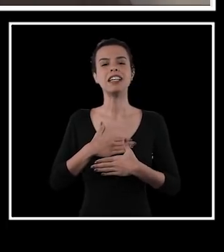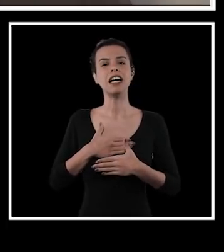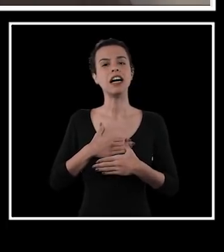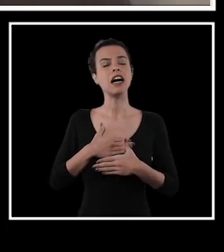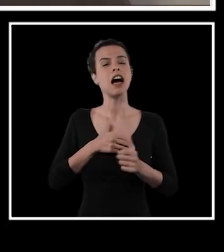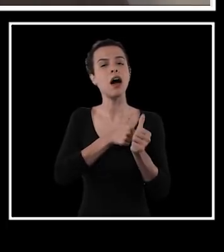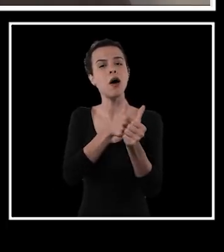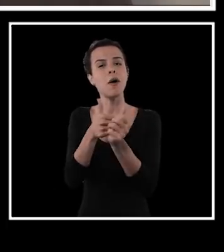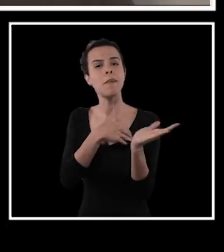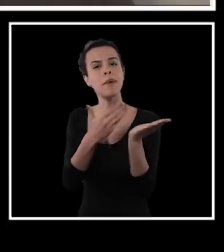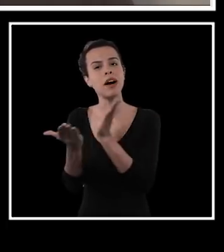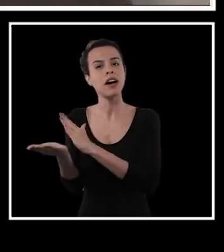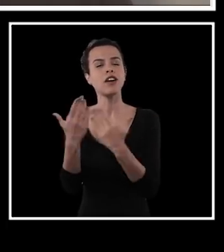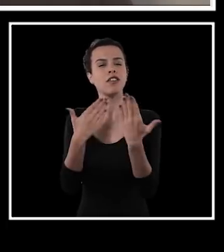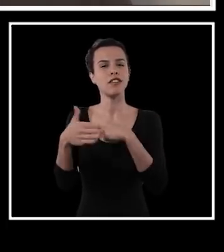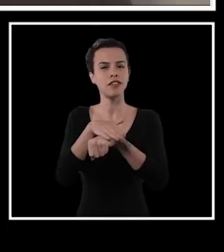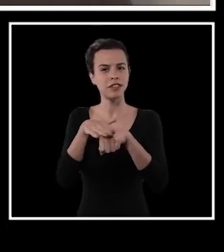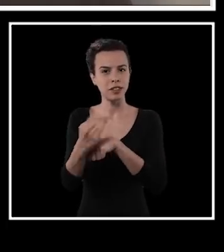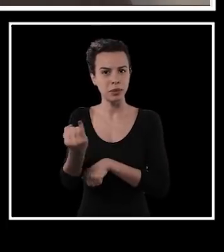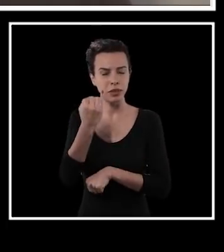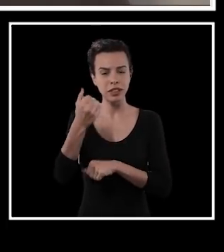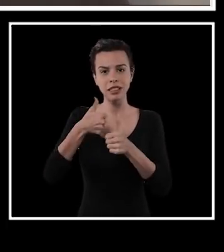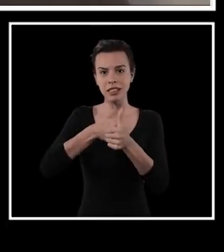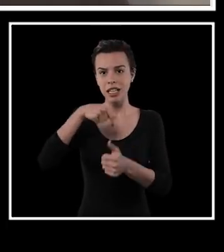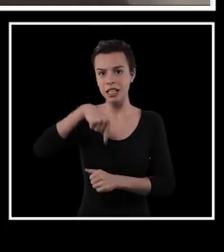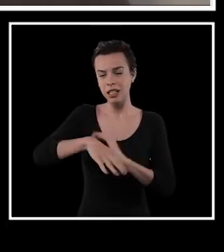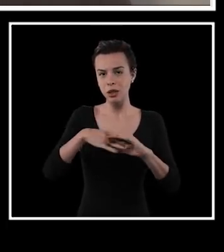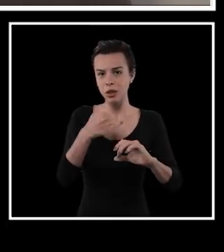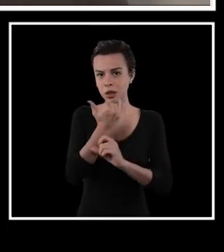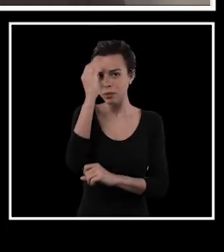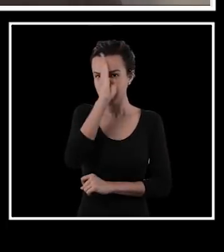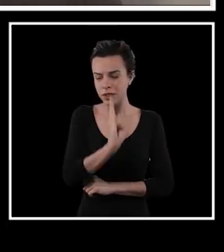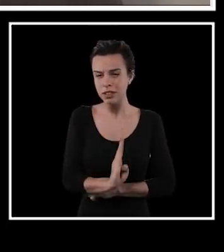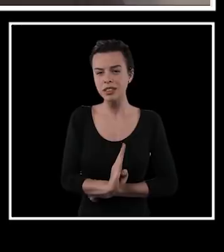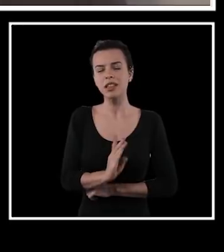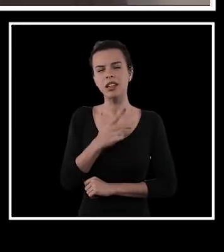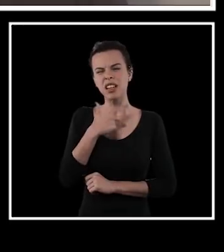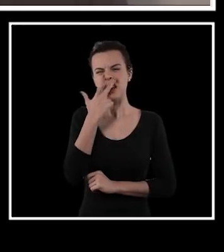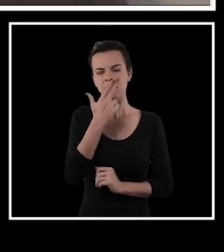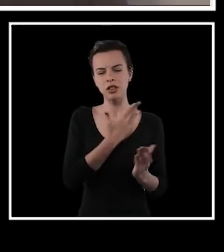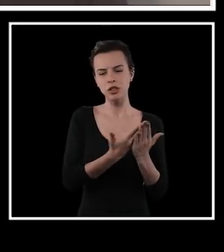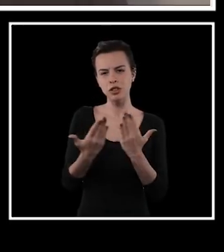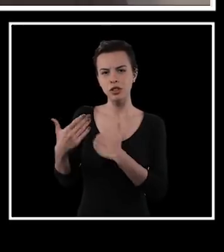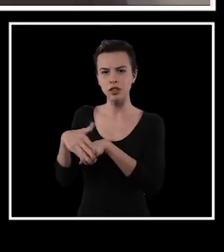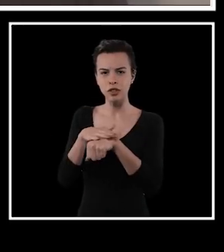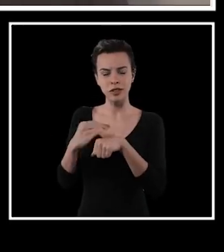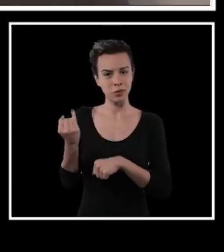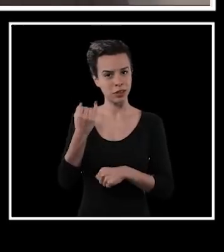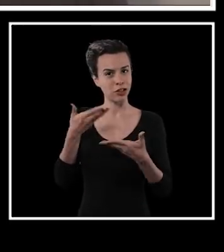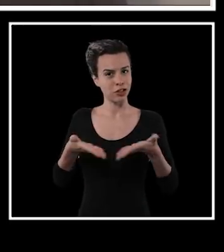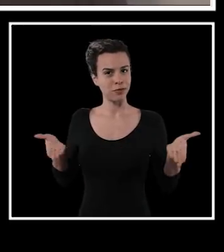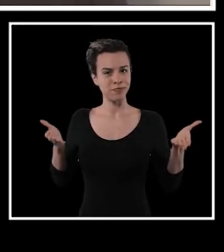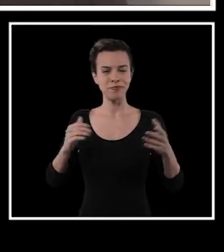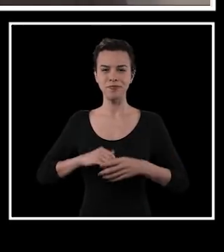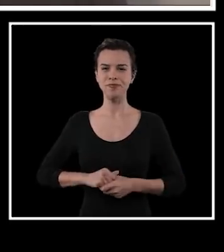para acompanhar mais conversas é só seguir também aqui o YouTube Brasil, acho que as conversas estão importando bastante por aqui.